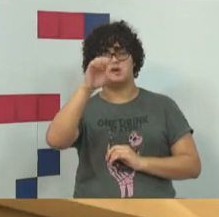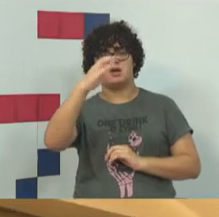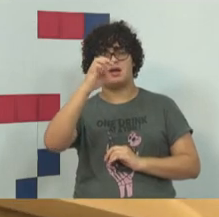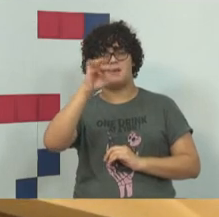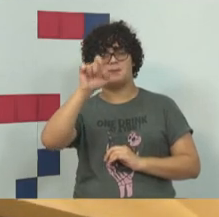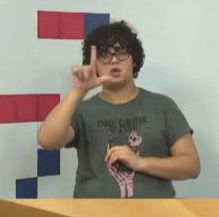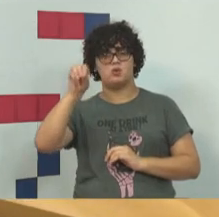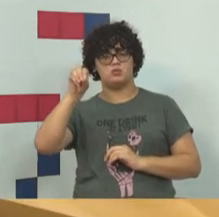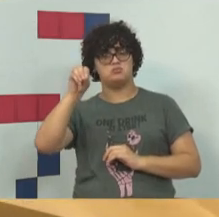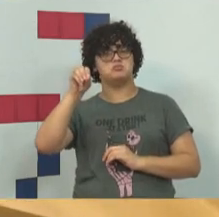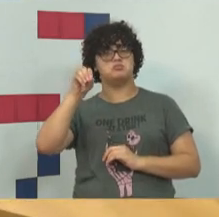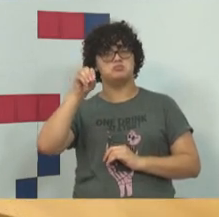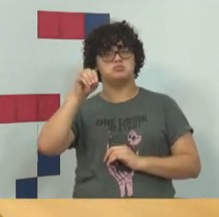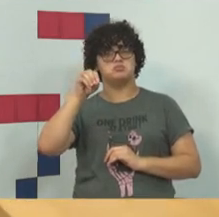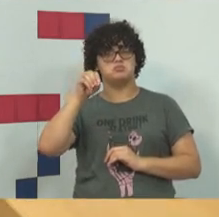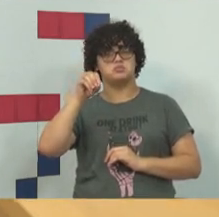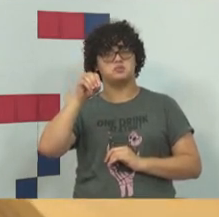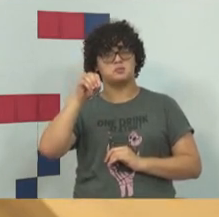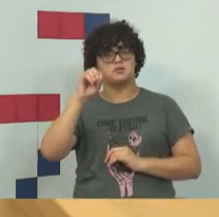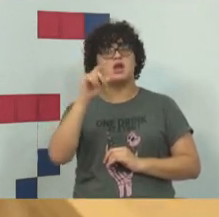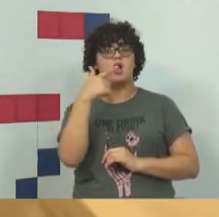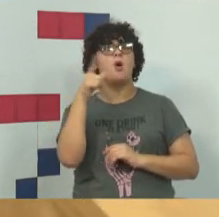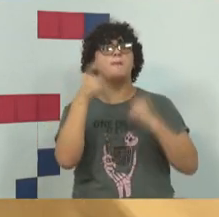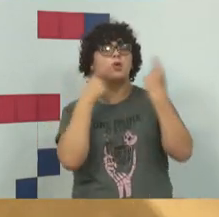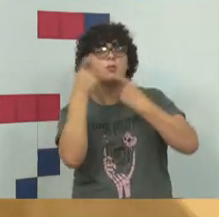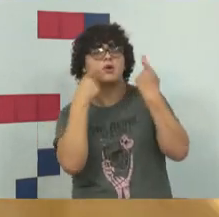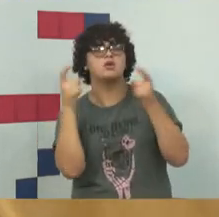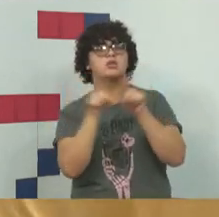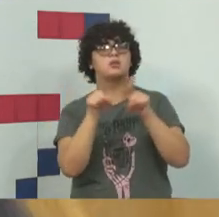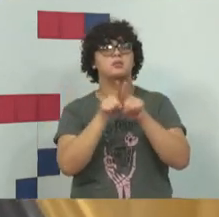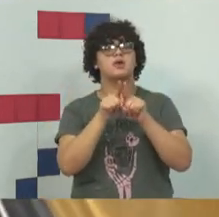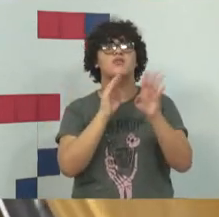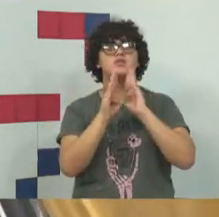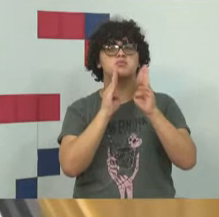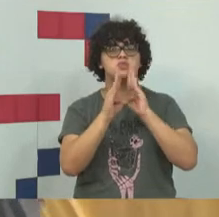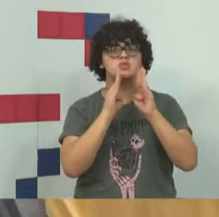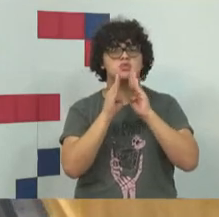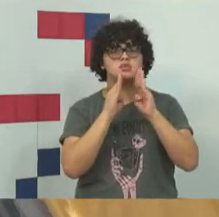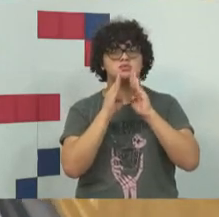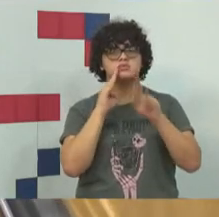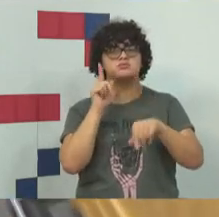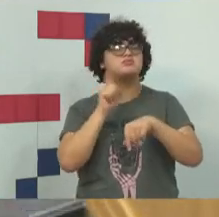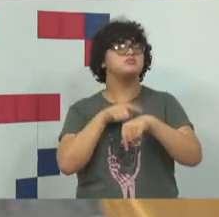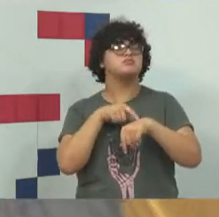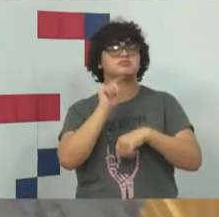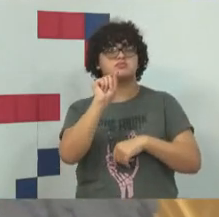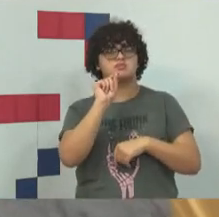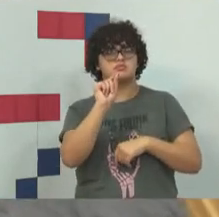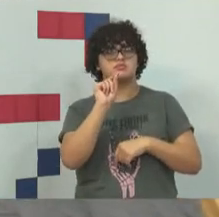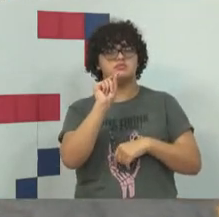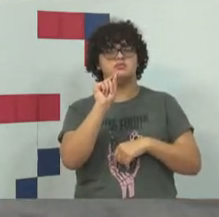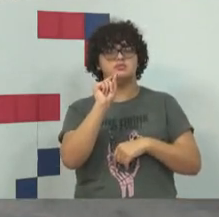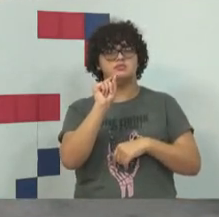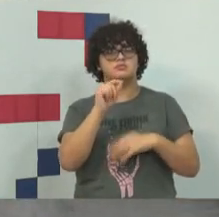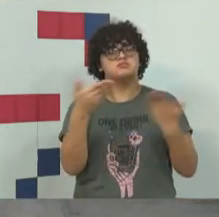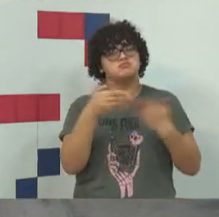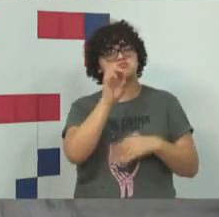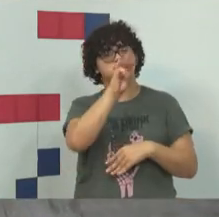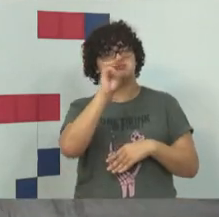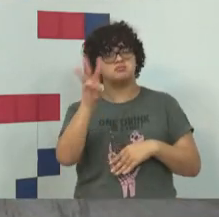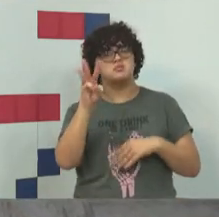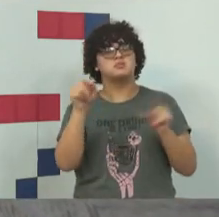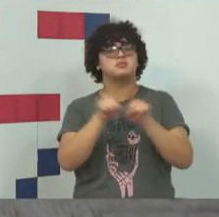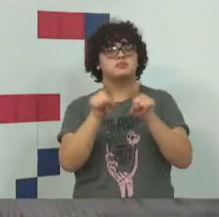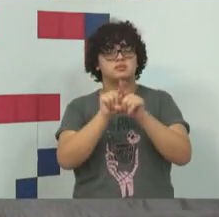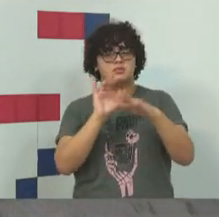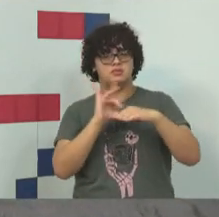uma outra preocupação também relacionada a Facebook, que é a recusa deles do site, da